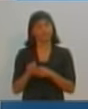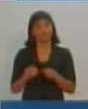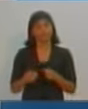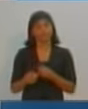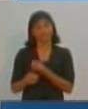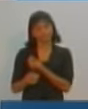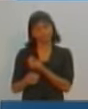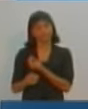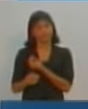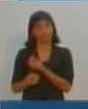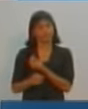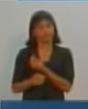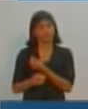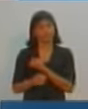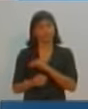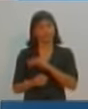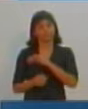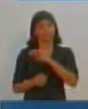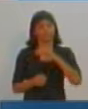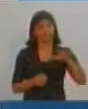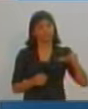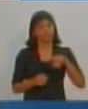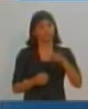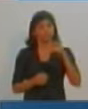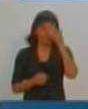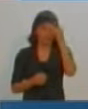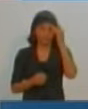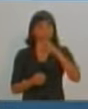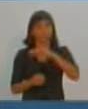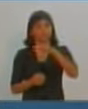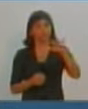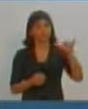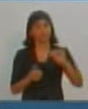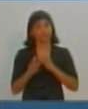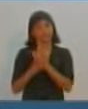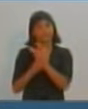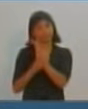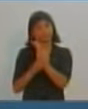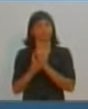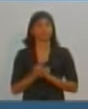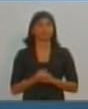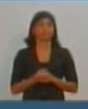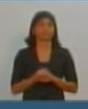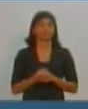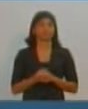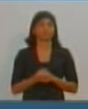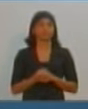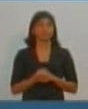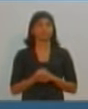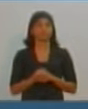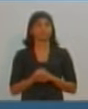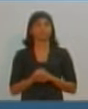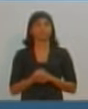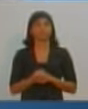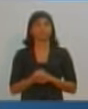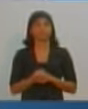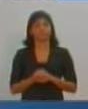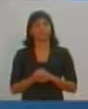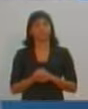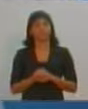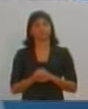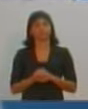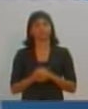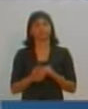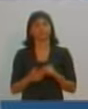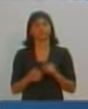efetiva de toda a população que ela precisa. Ok, Regina. Agora, Dodô, 30 segundos para a réplica. Eu fiz essa pergunta para